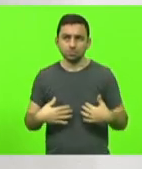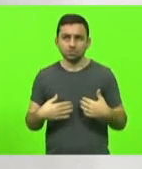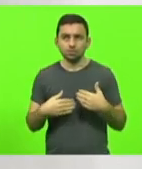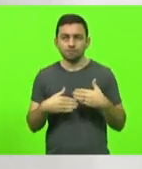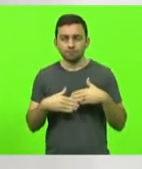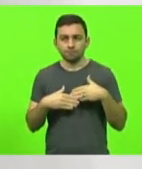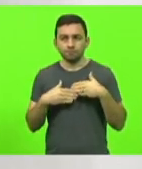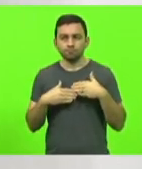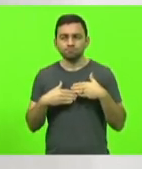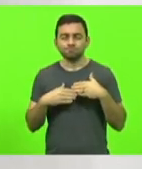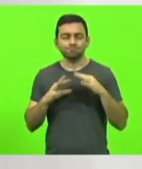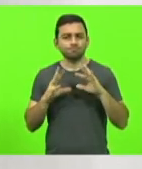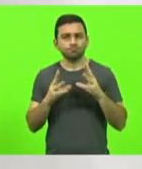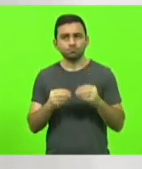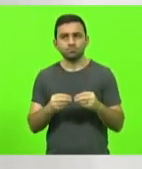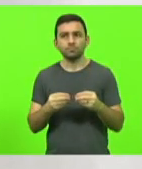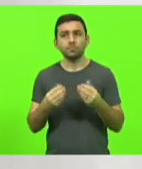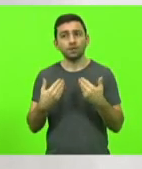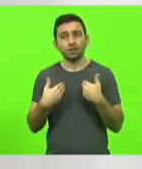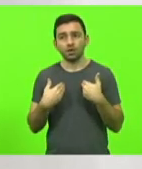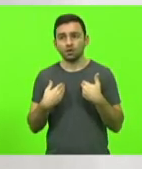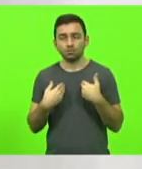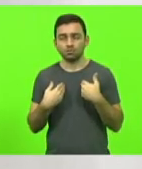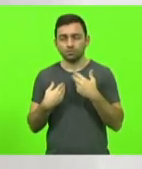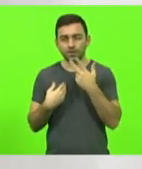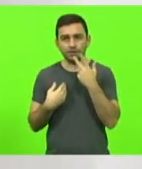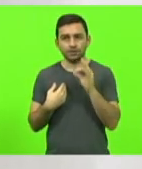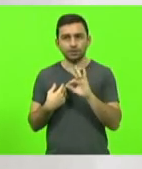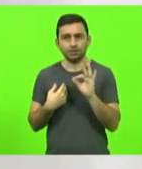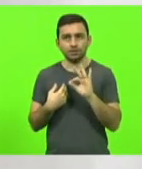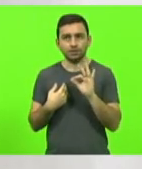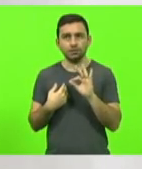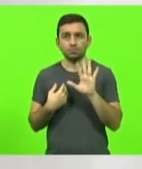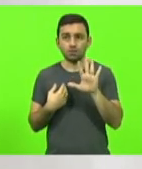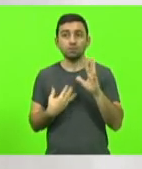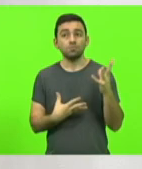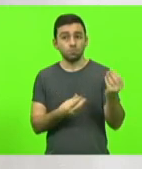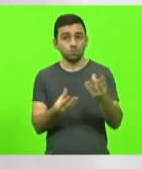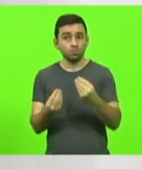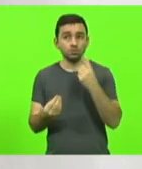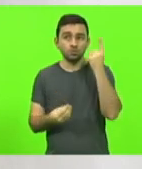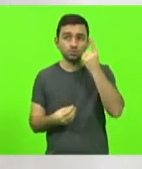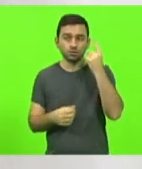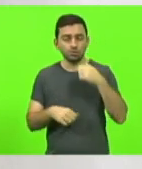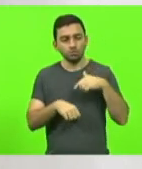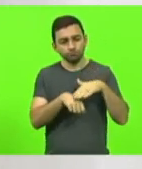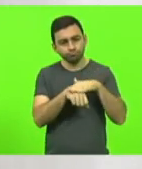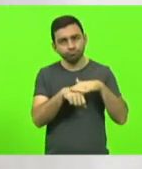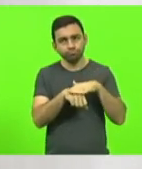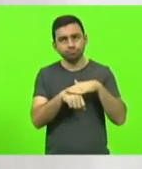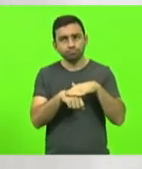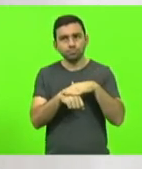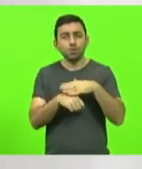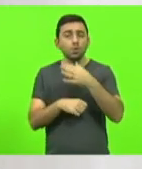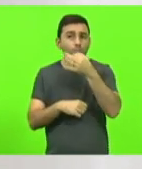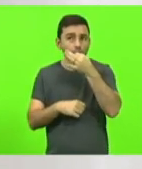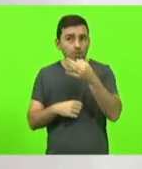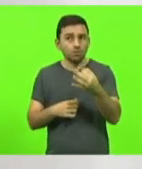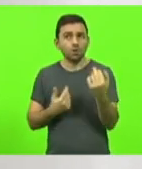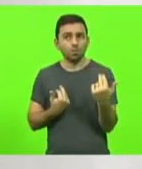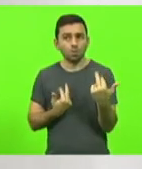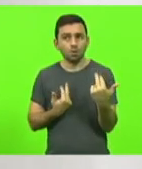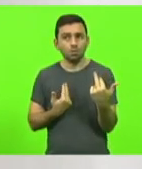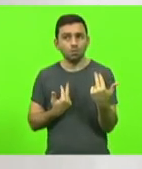plenário, eu fui um dos que não externei, mas diversos deputados que eu conversei tinham a mesma opinião que eu